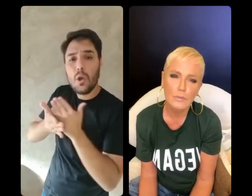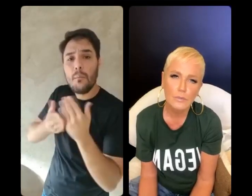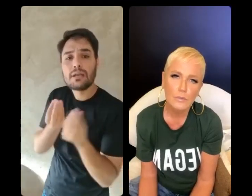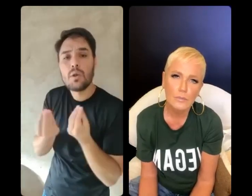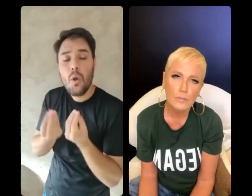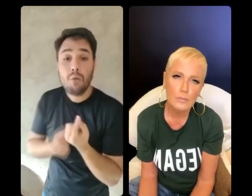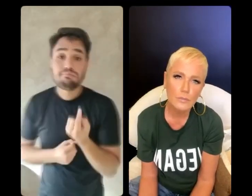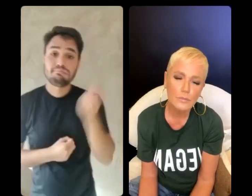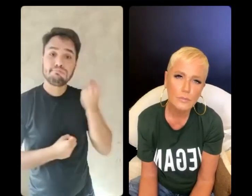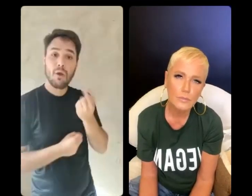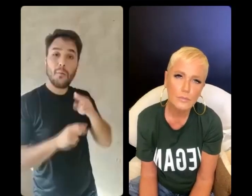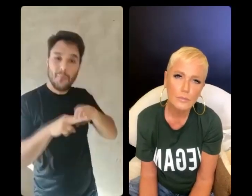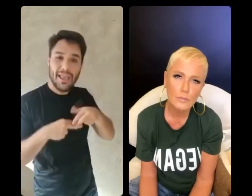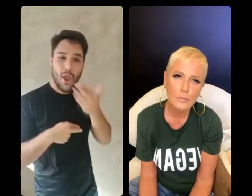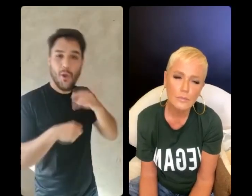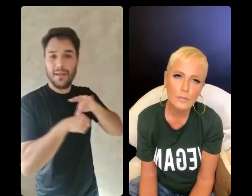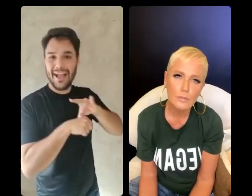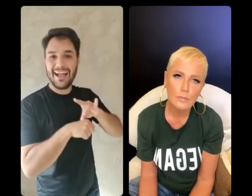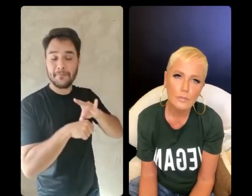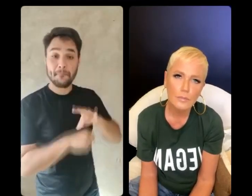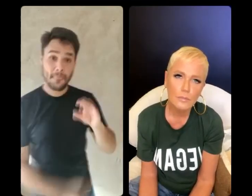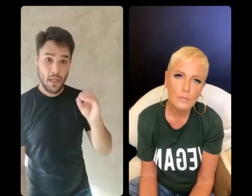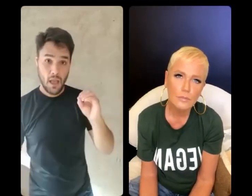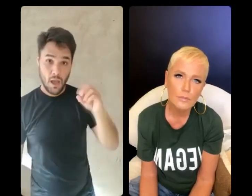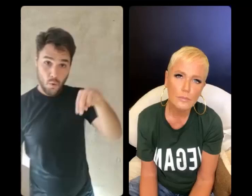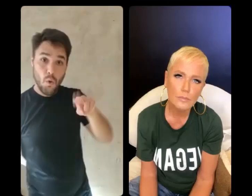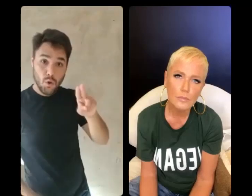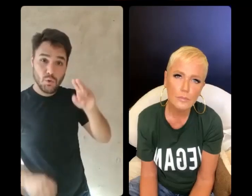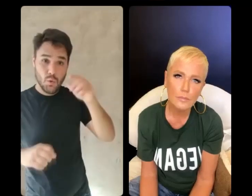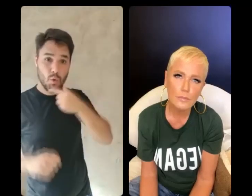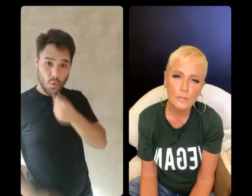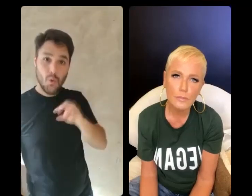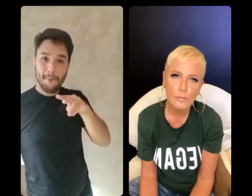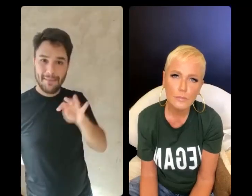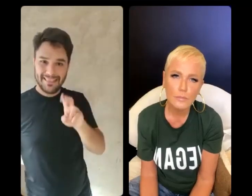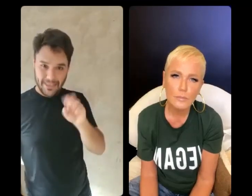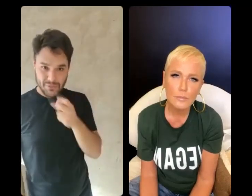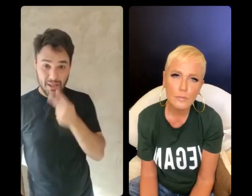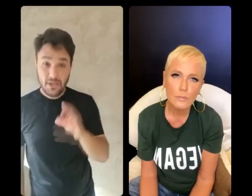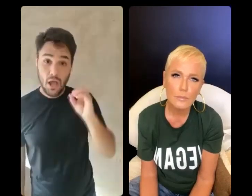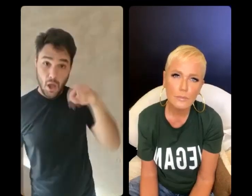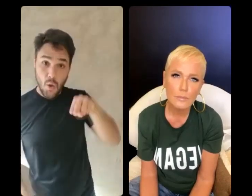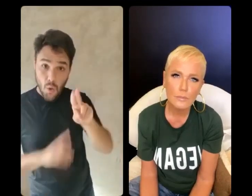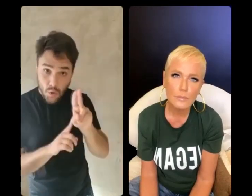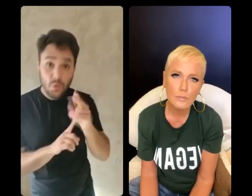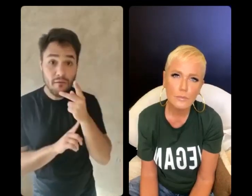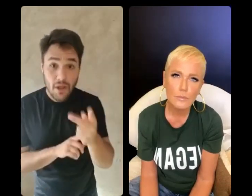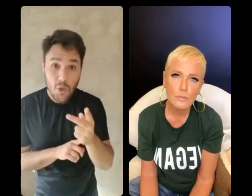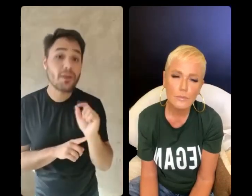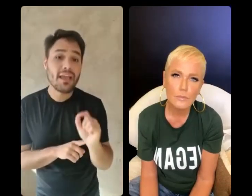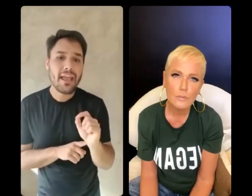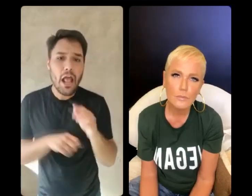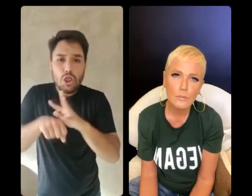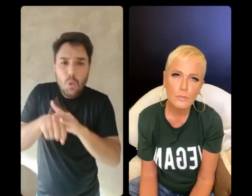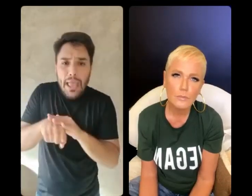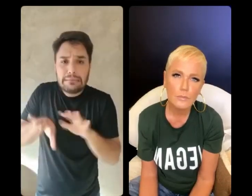Sim, segundo a própria ONU, 70% das novas doenças que vão infectar os seres humanos vão vir de origem animal. E a gente